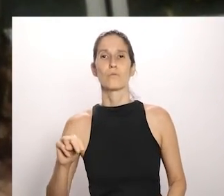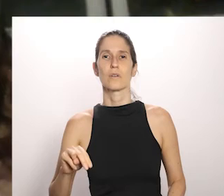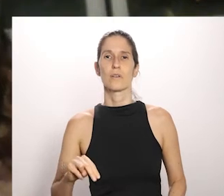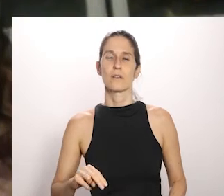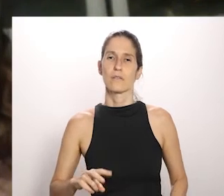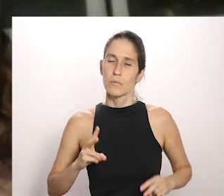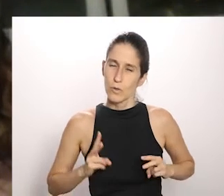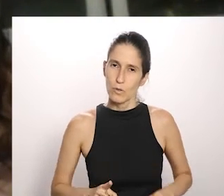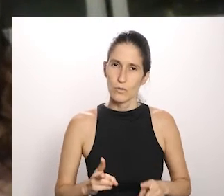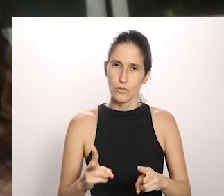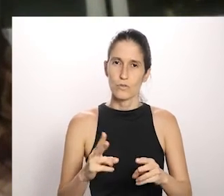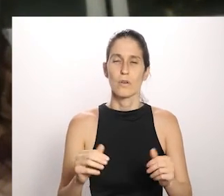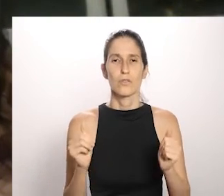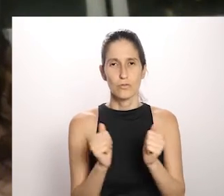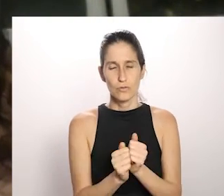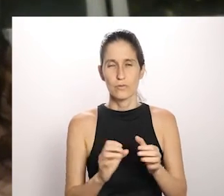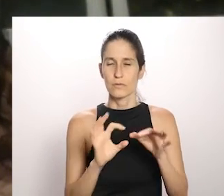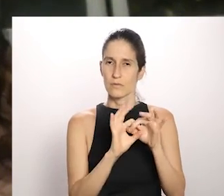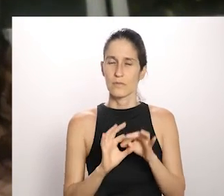É isso.